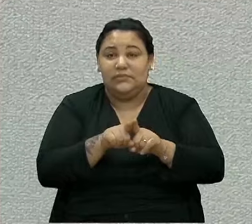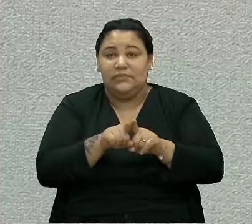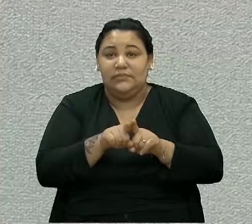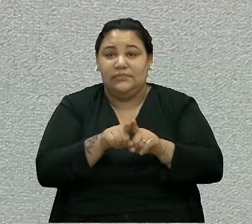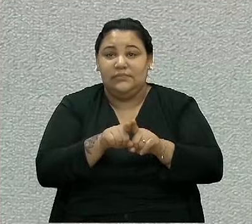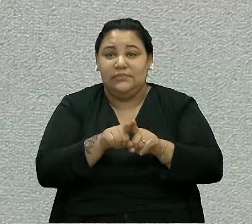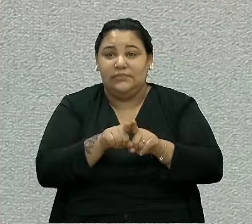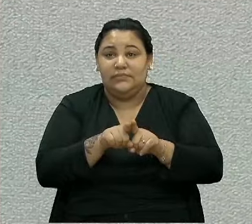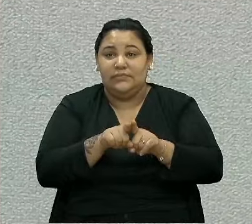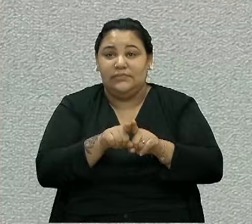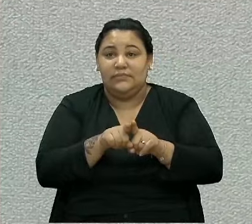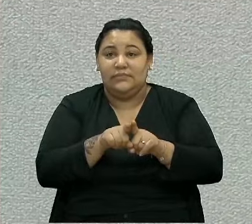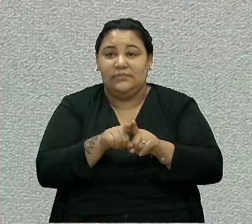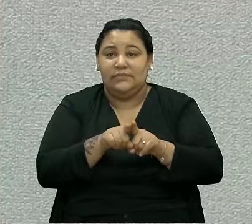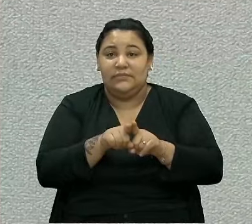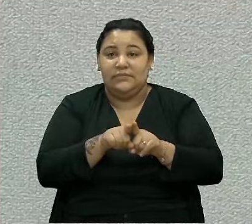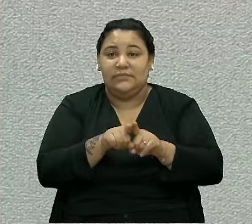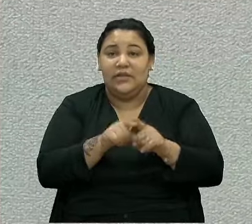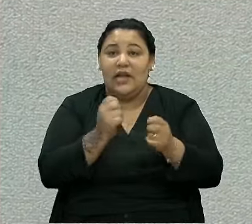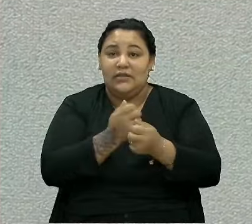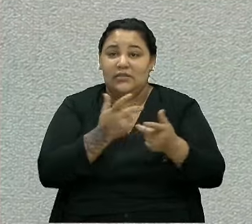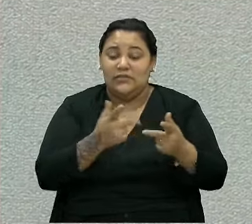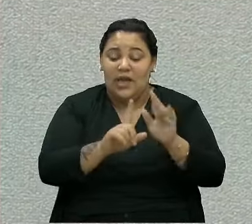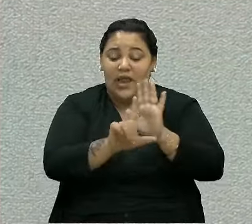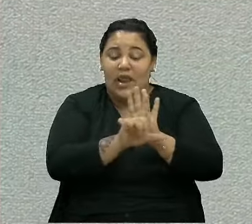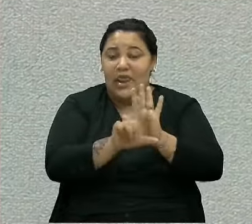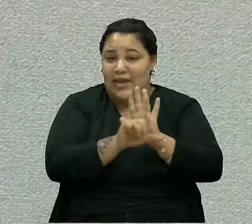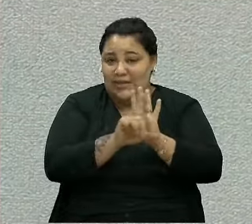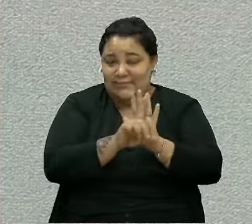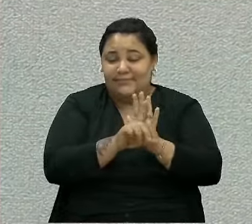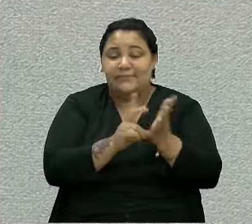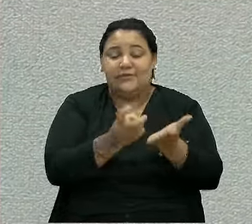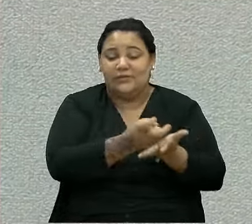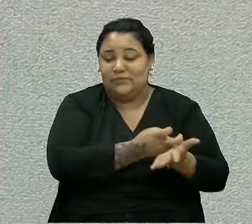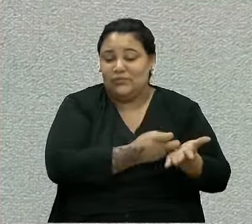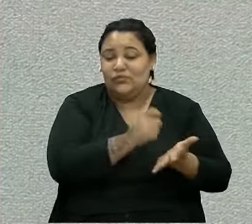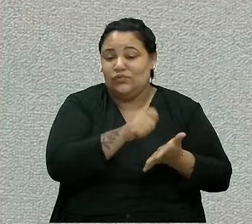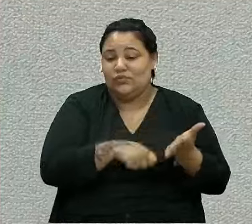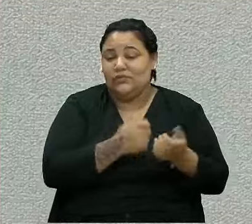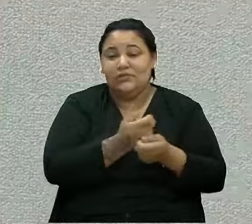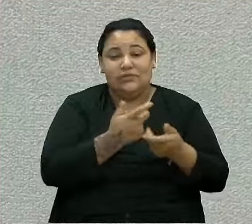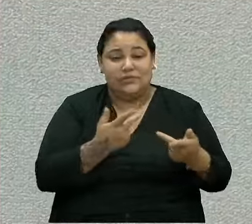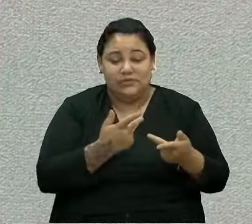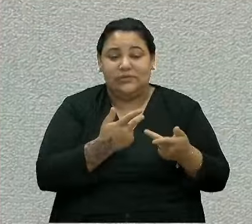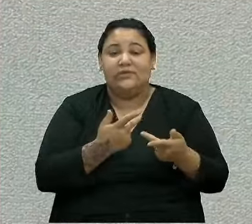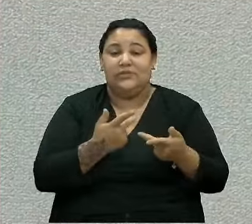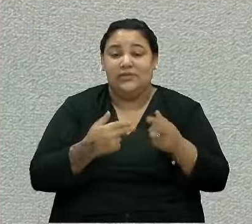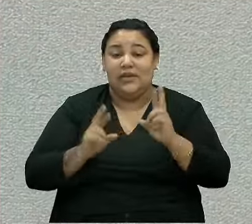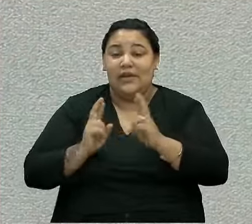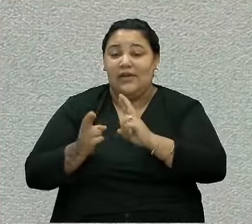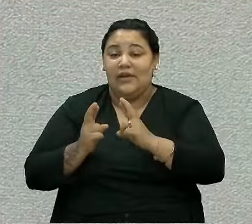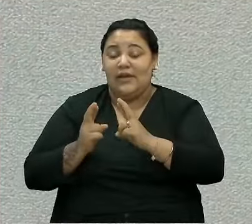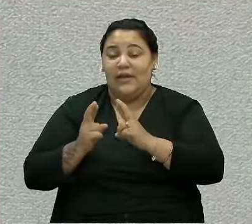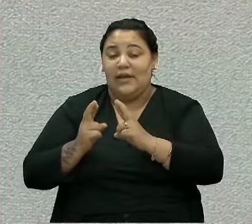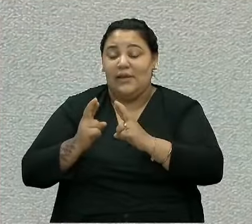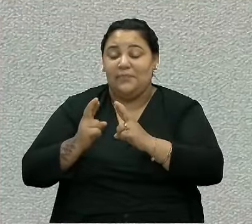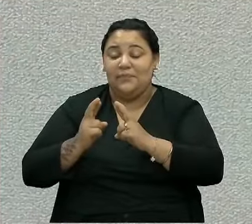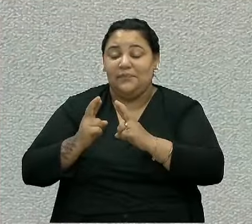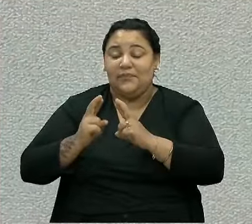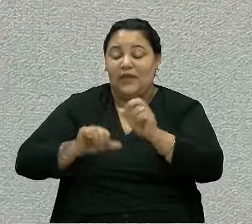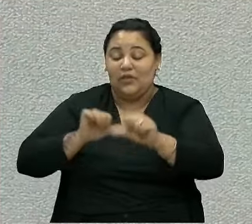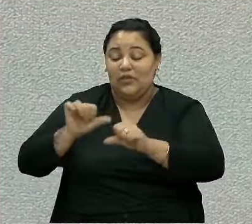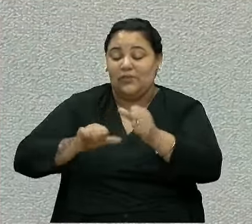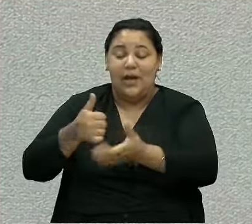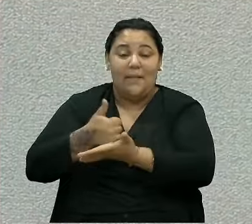vamos dizer assim, as reformas tributárias, as reformas de base que se tem nesses países para a gente procurar ter